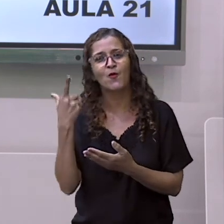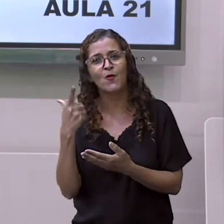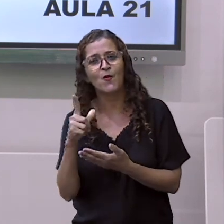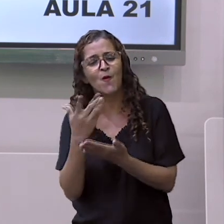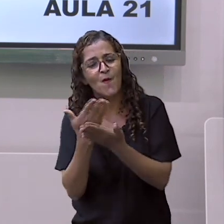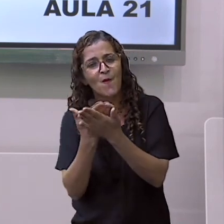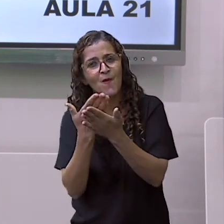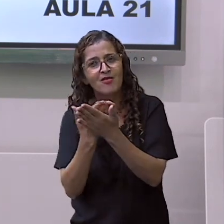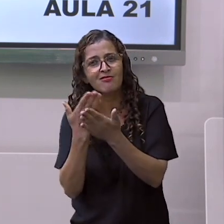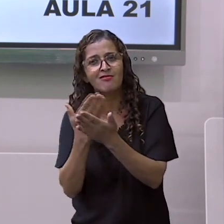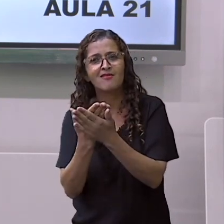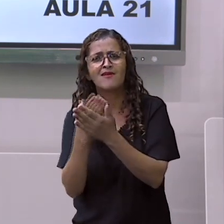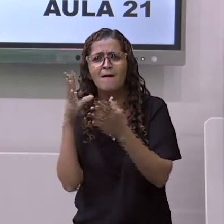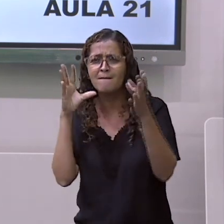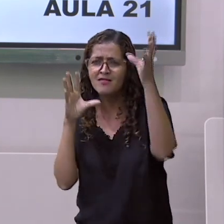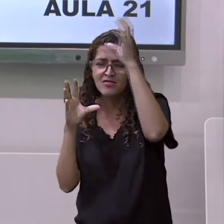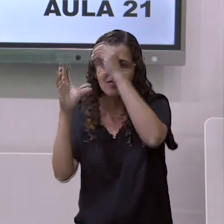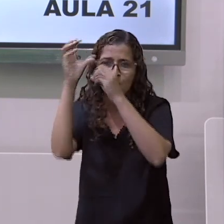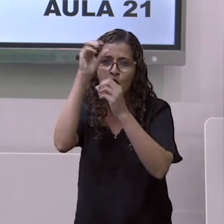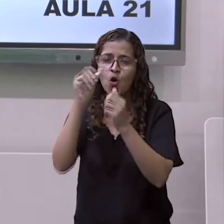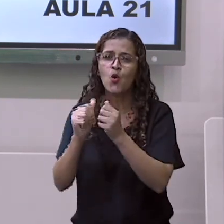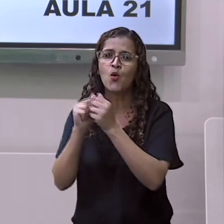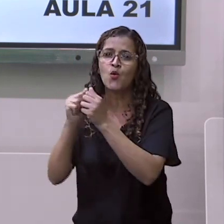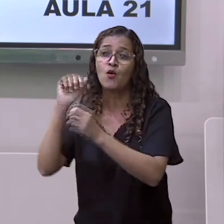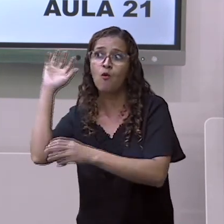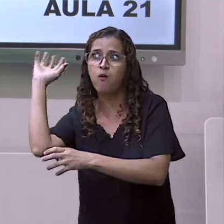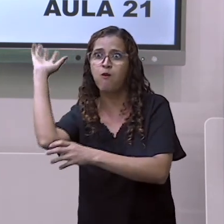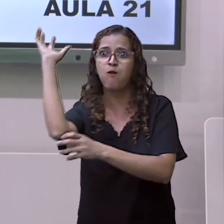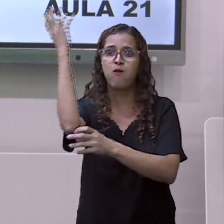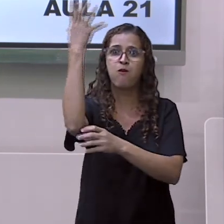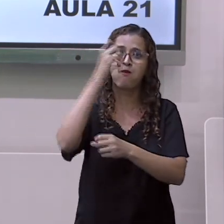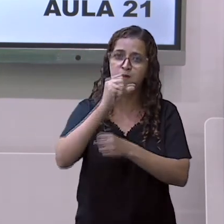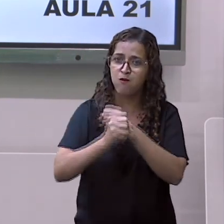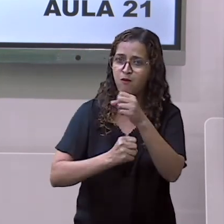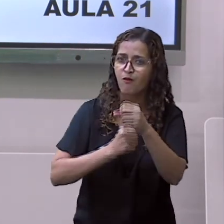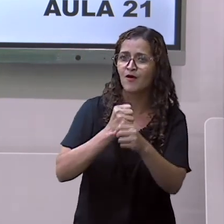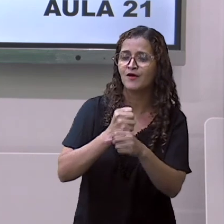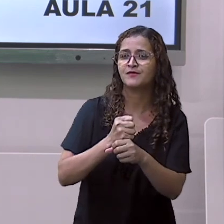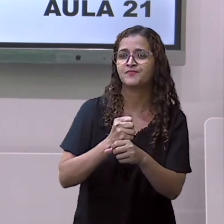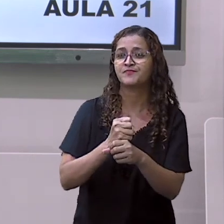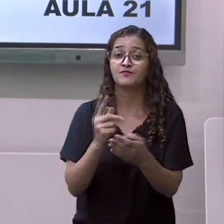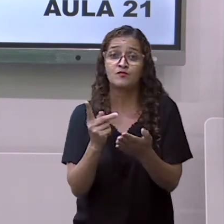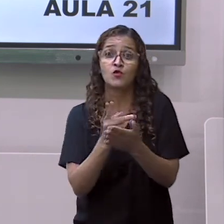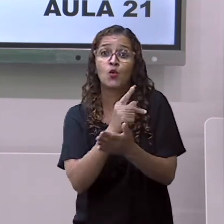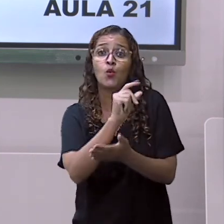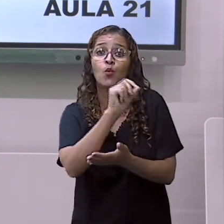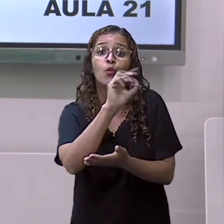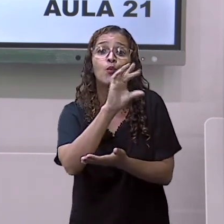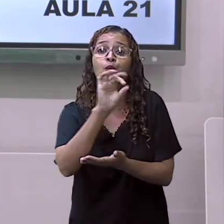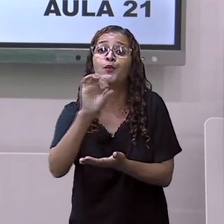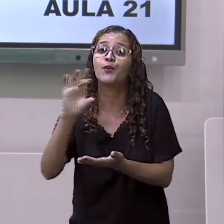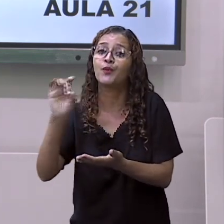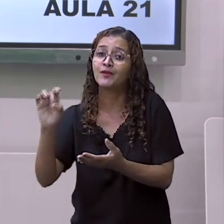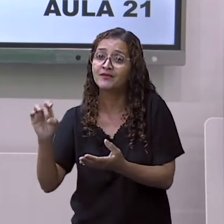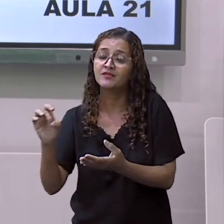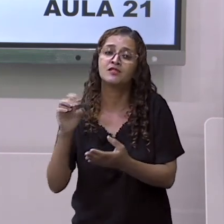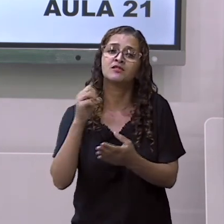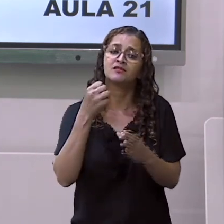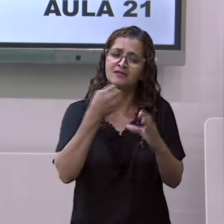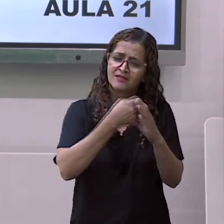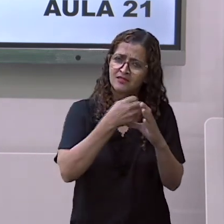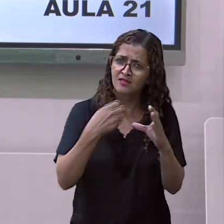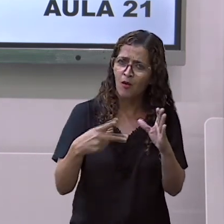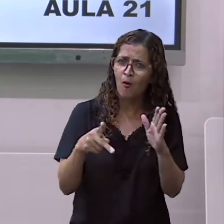nós devemos o quê? O que acontece em cada estação, o formato que fica na vegetação,